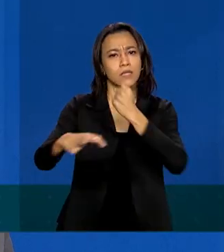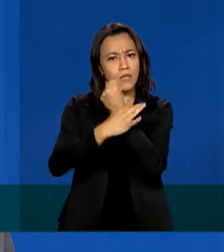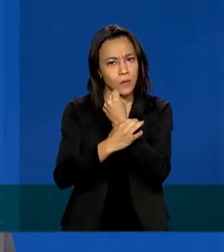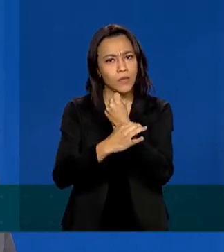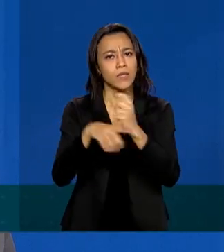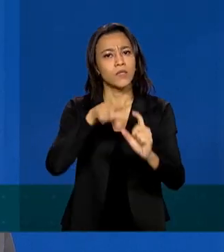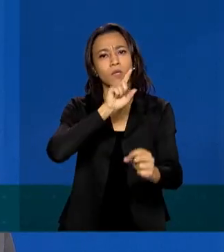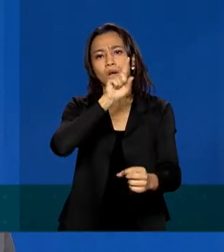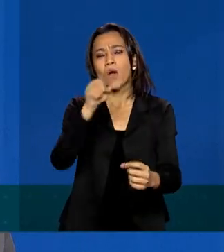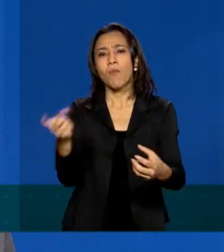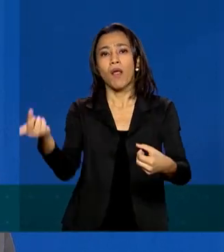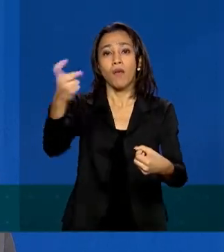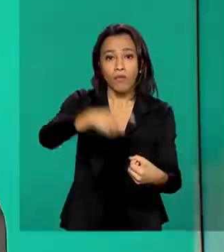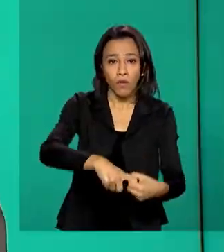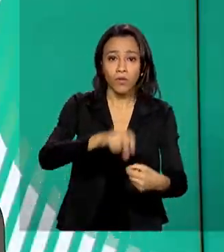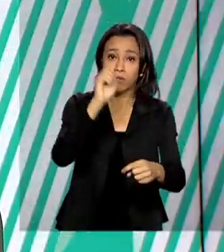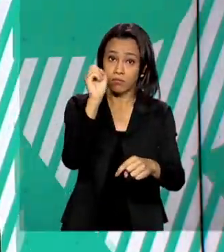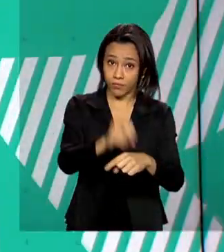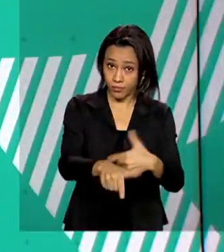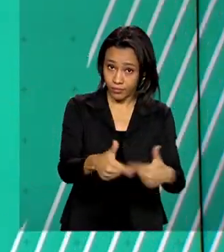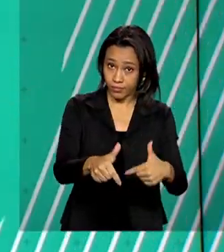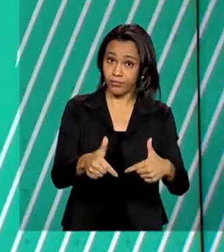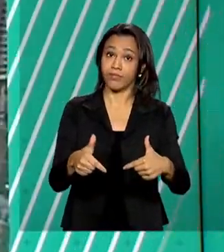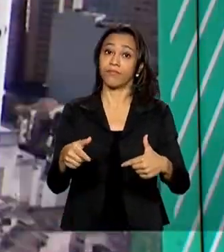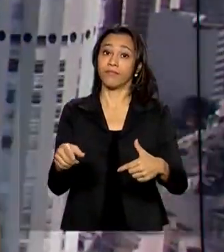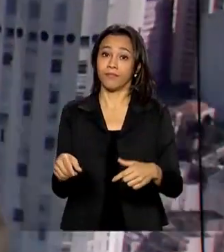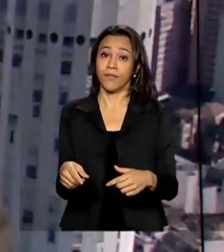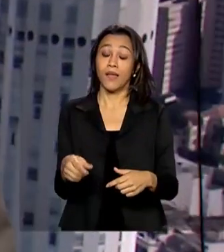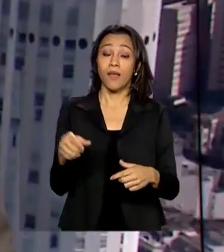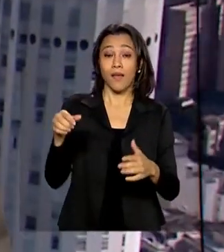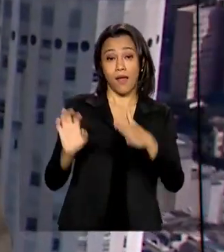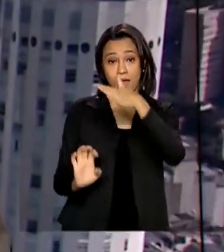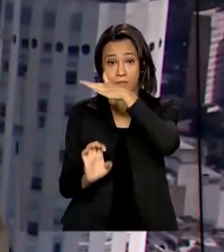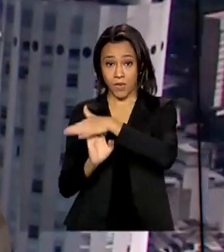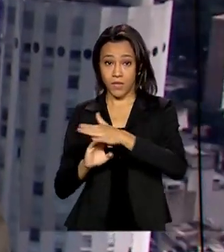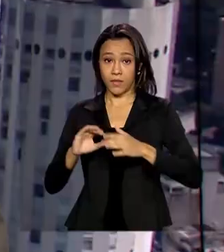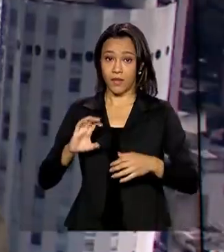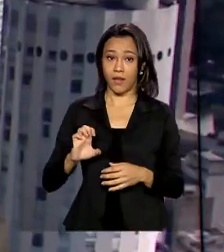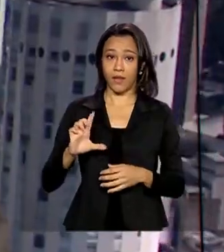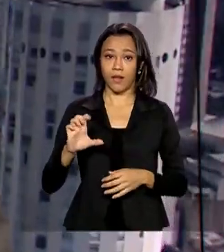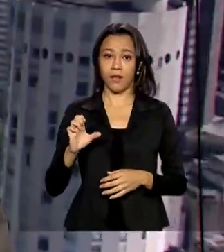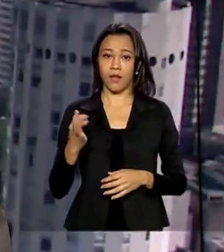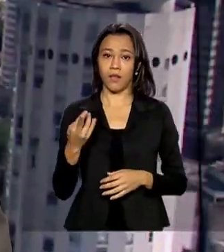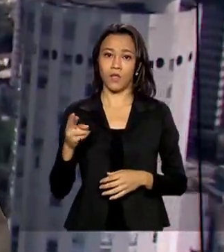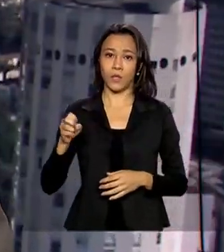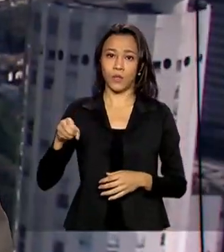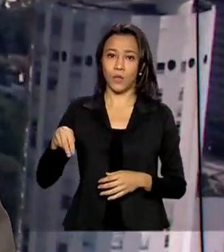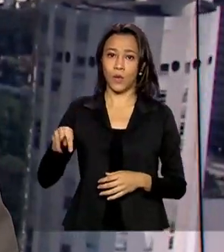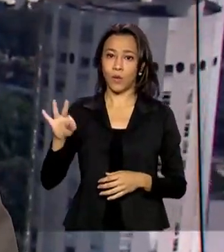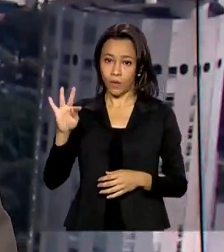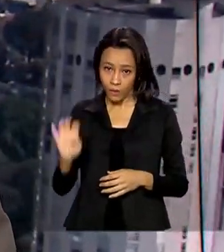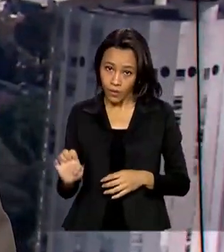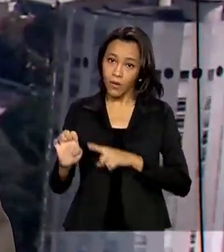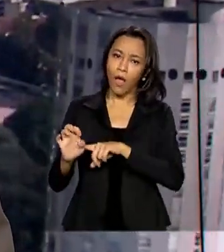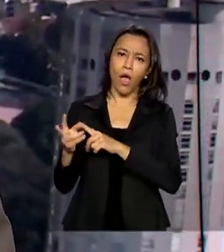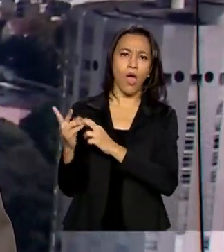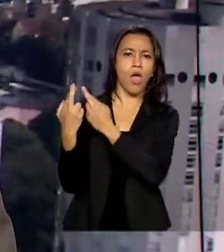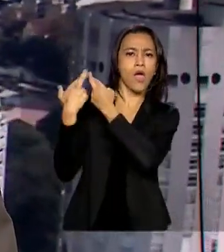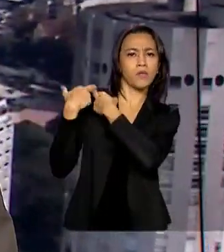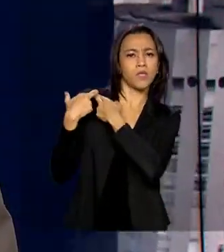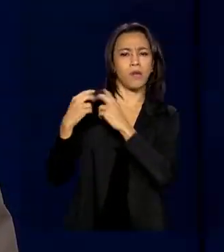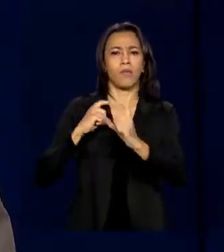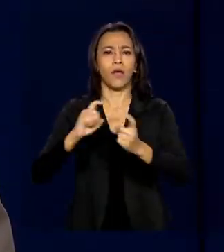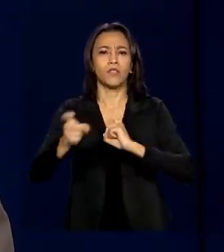retomada e um emprego. A Eletronorte passa a ser o agente executor do programa Mais Luz para a